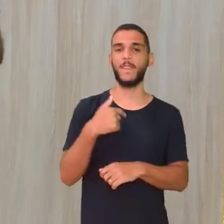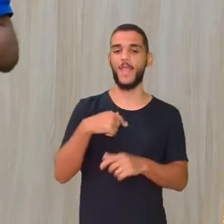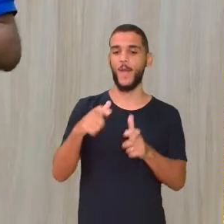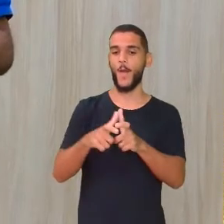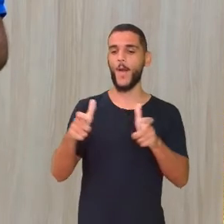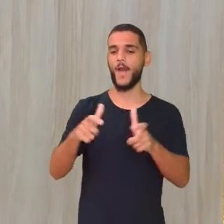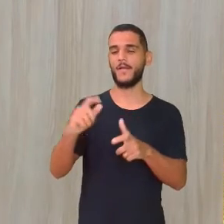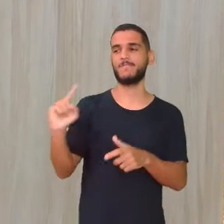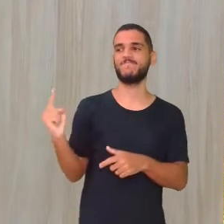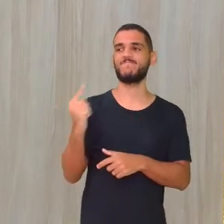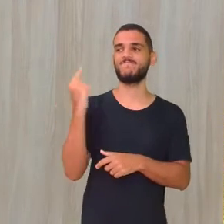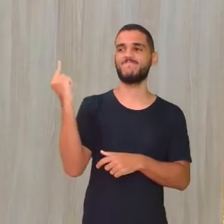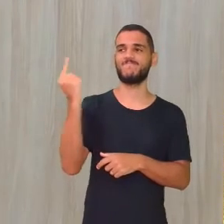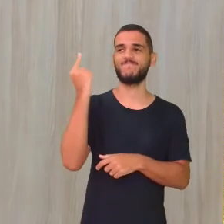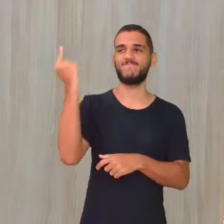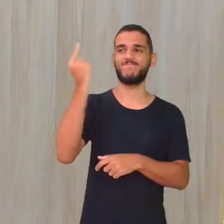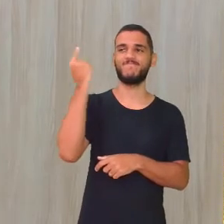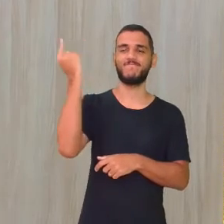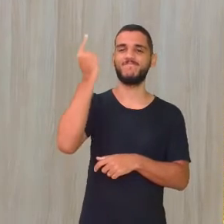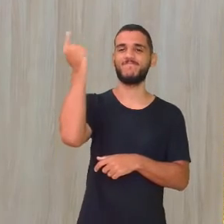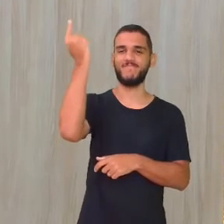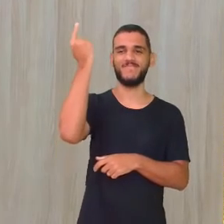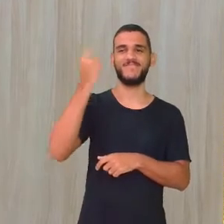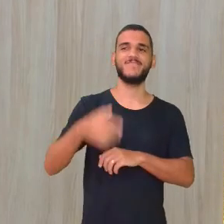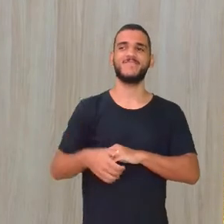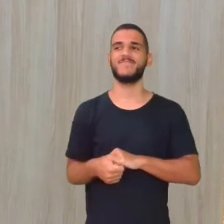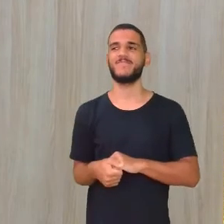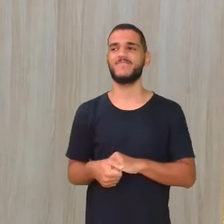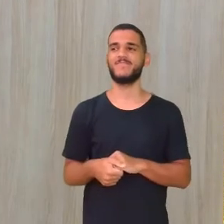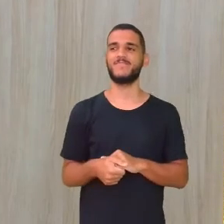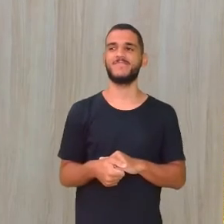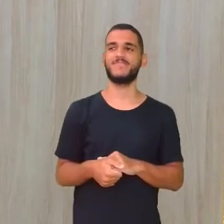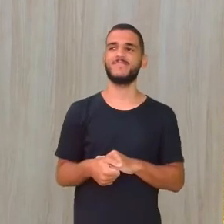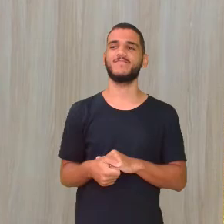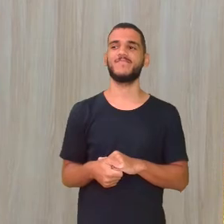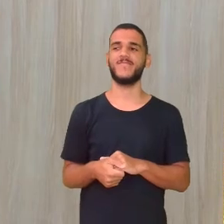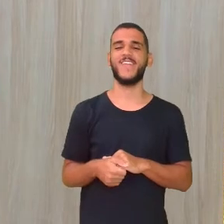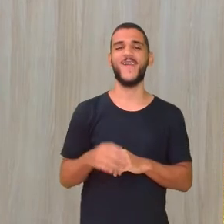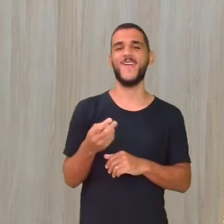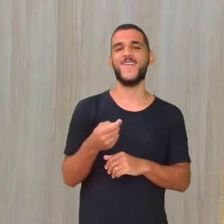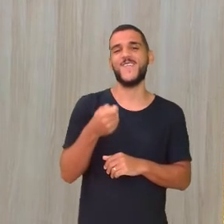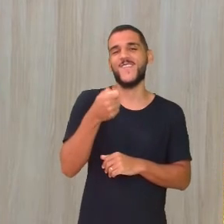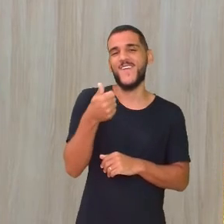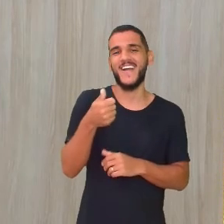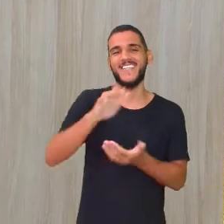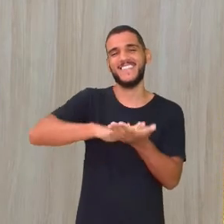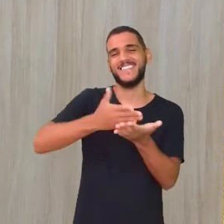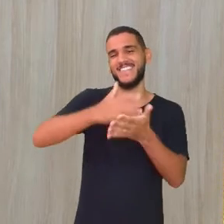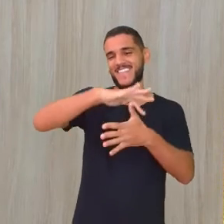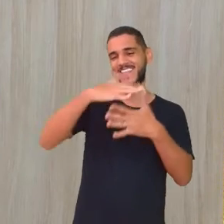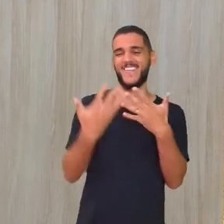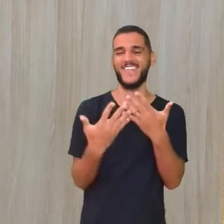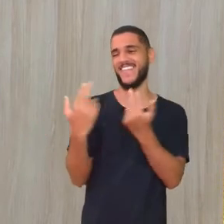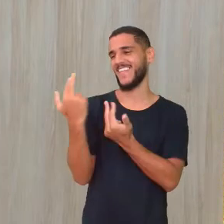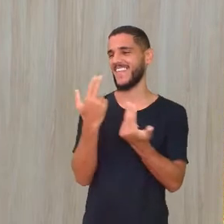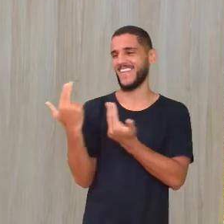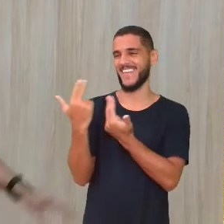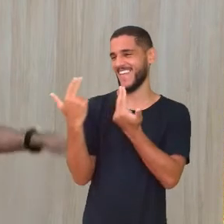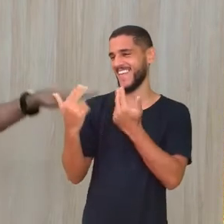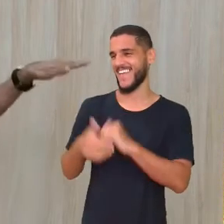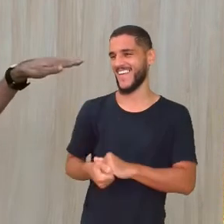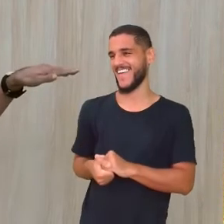Mas na verdade Olha o tamanho do Ricardinho Daqui a pouco O tamanho do meu intérprete Eita que delícia